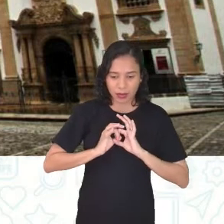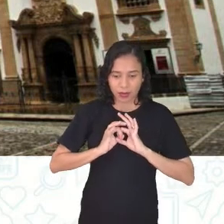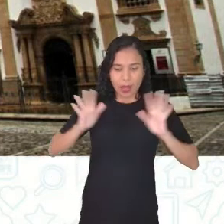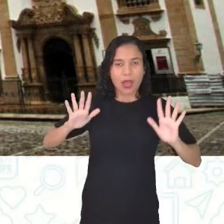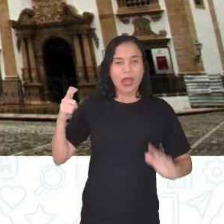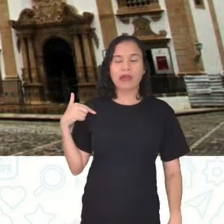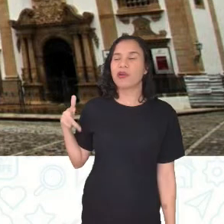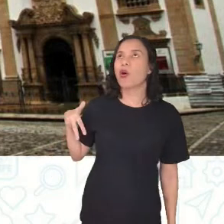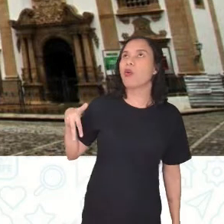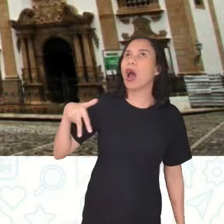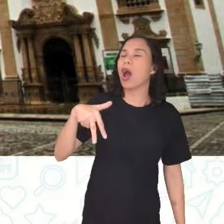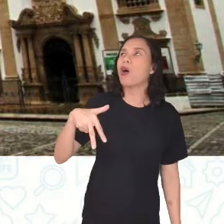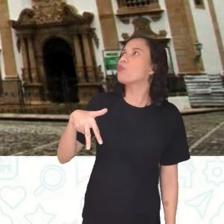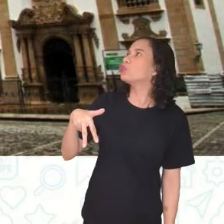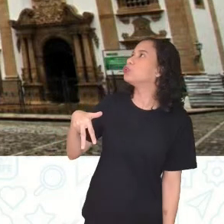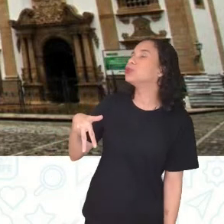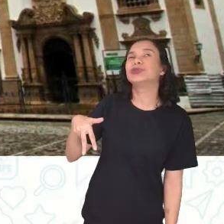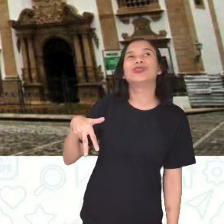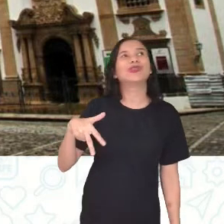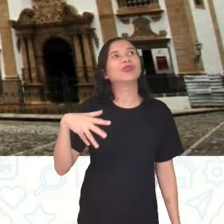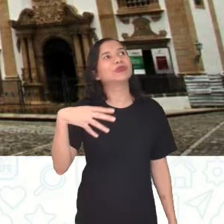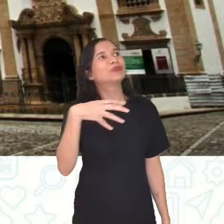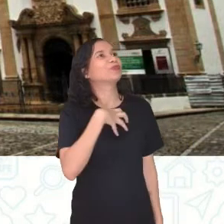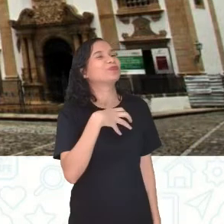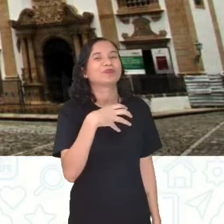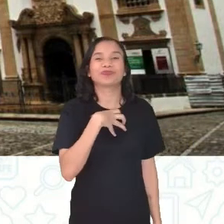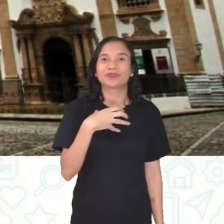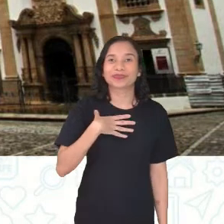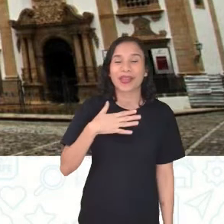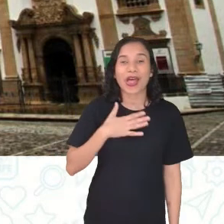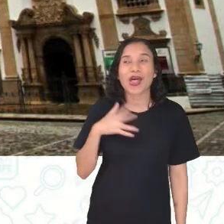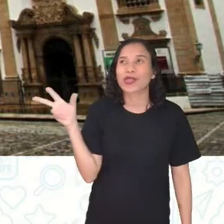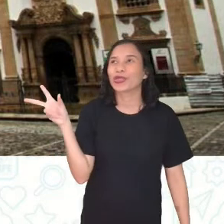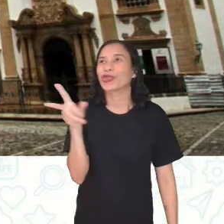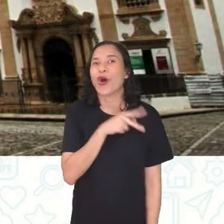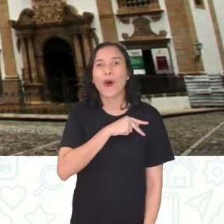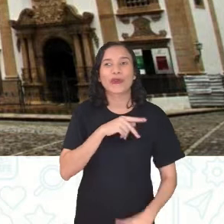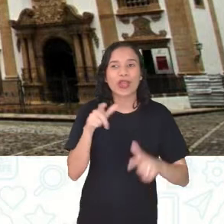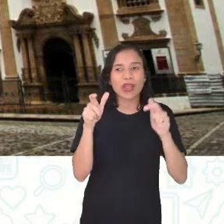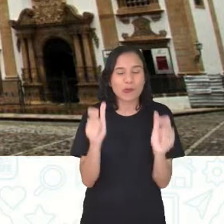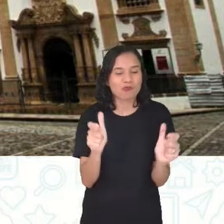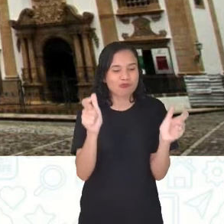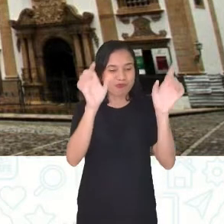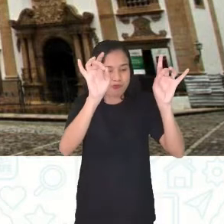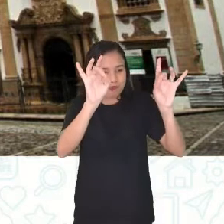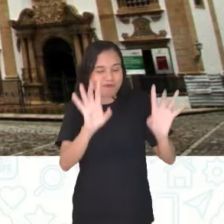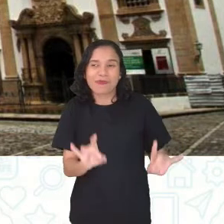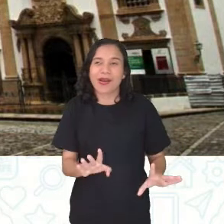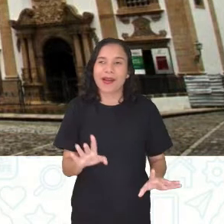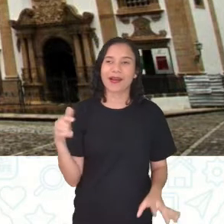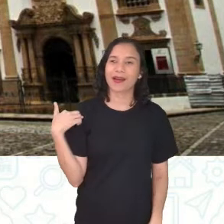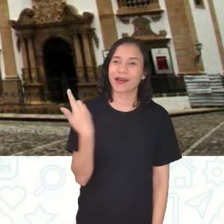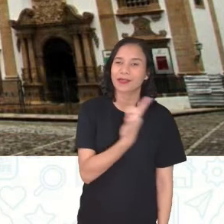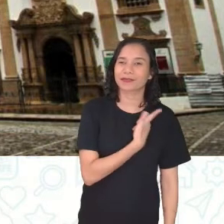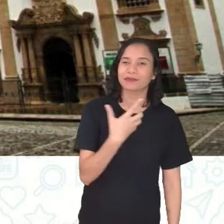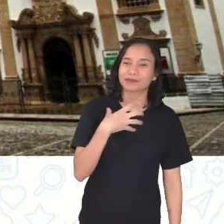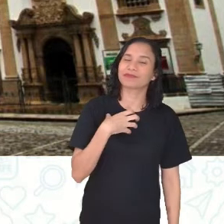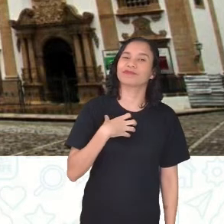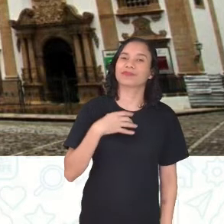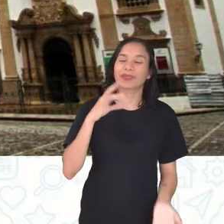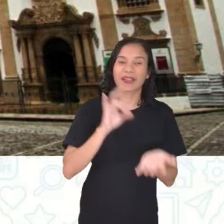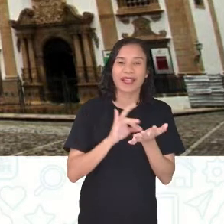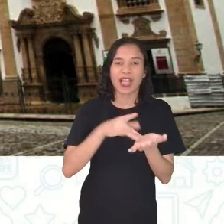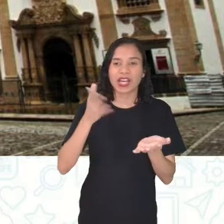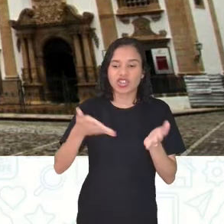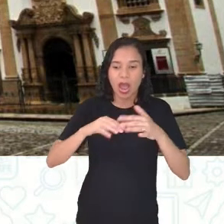eu passo por ali, sabia, professora? Exatamente. Eu fico me sentindo assim, meu Deus, que lugar é esse, né? E a gente tá tão